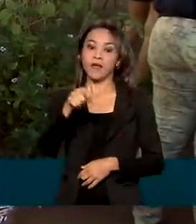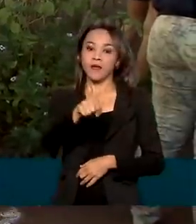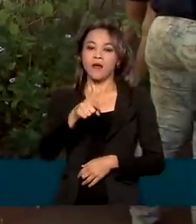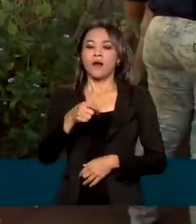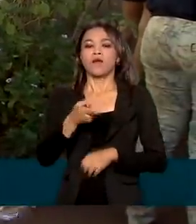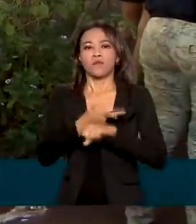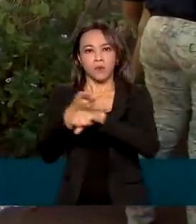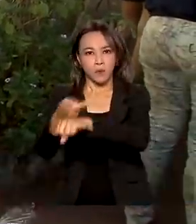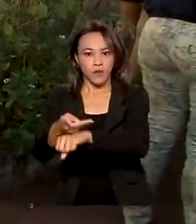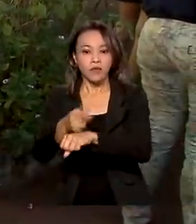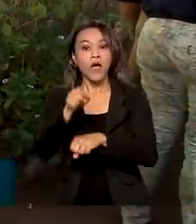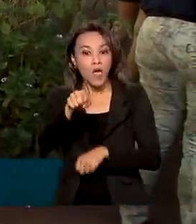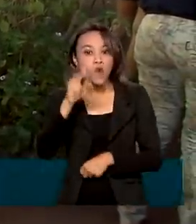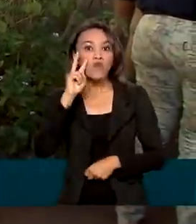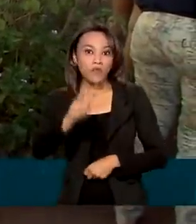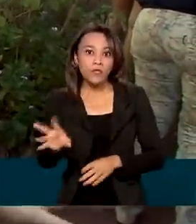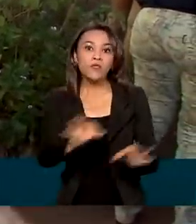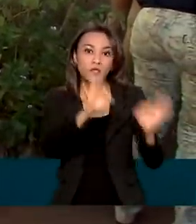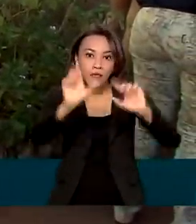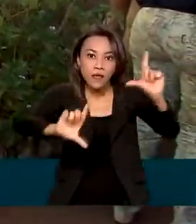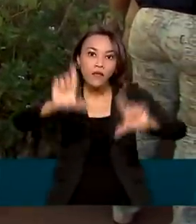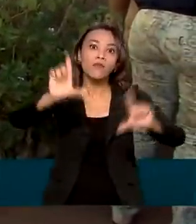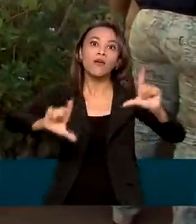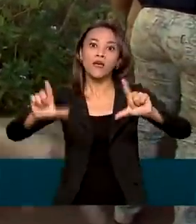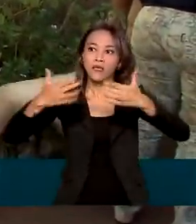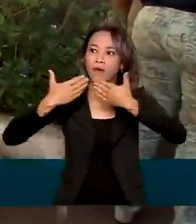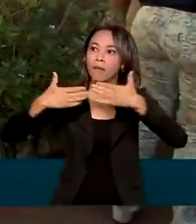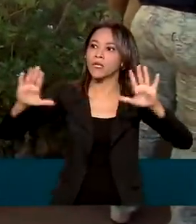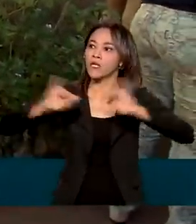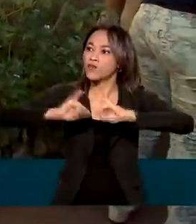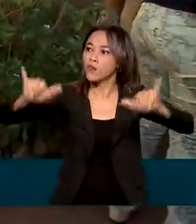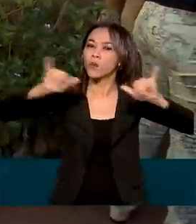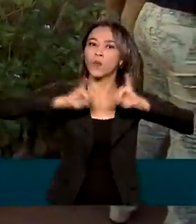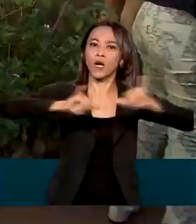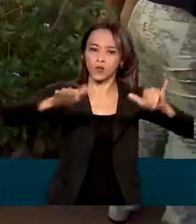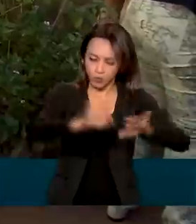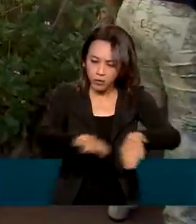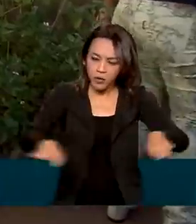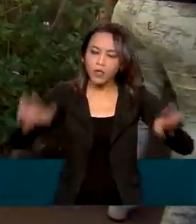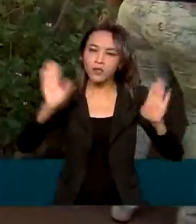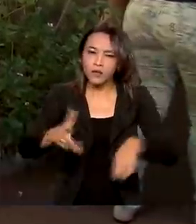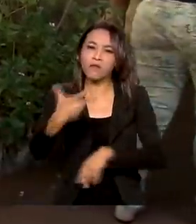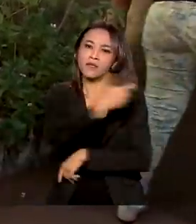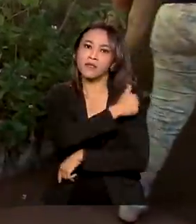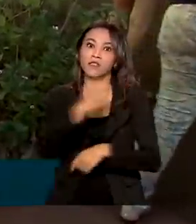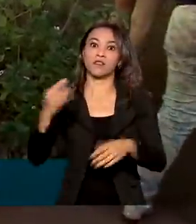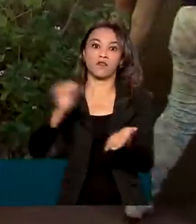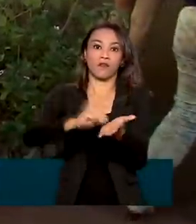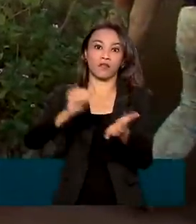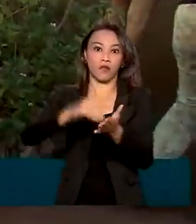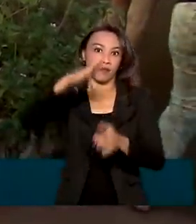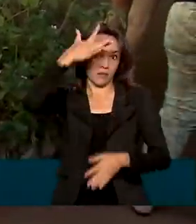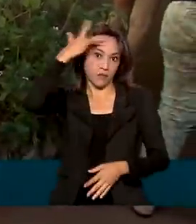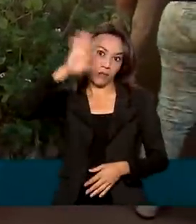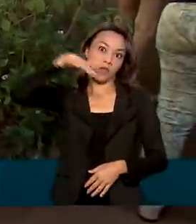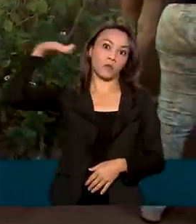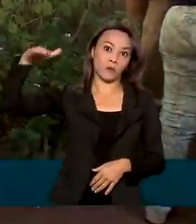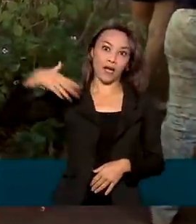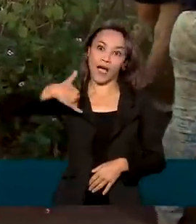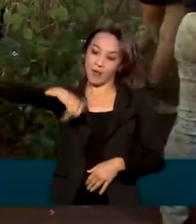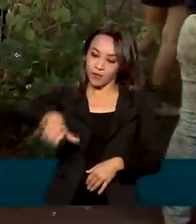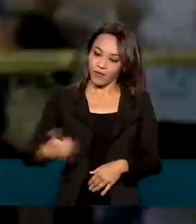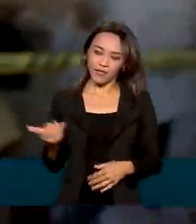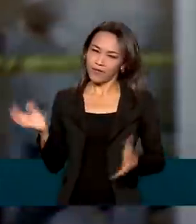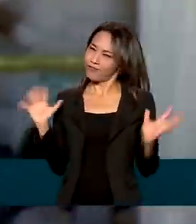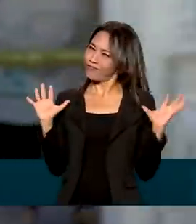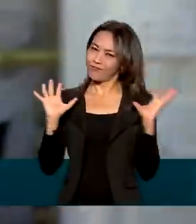Vimos na TV, aí a gente viu que estava abrindo para todo mundo, os pequenos já tinham tomado, só faltavam os maiores, né? Então já aproveitei e